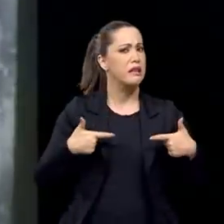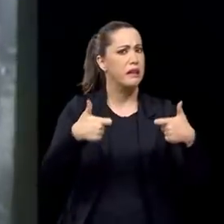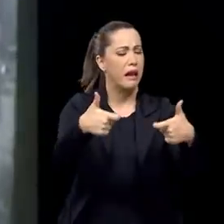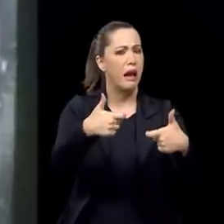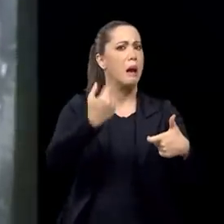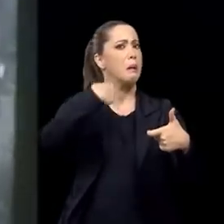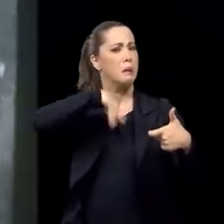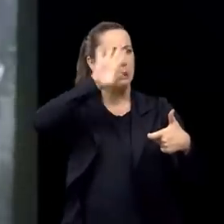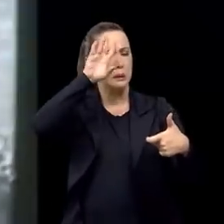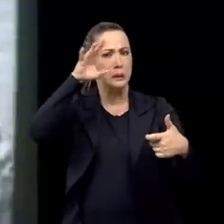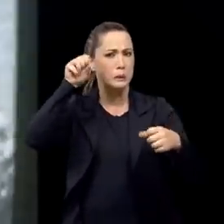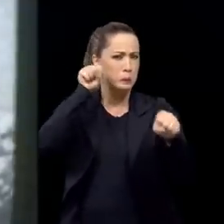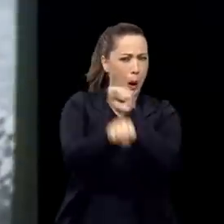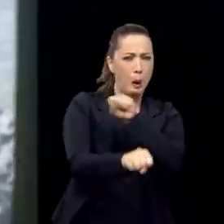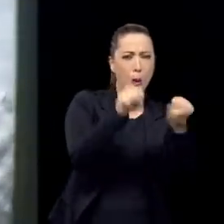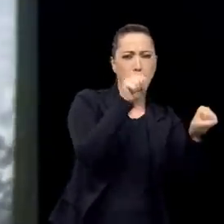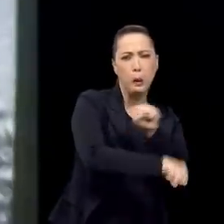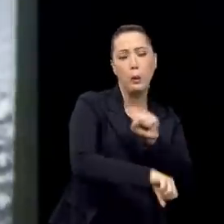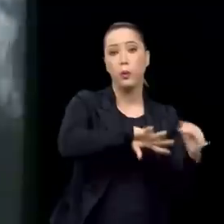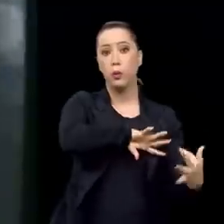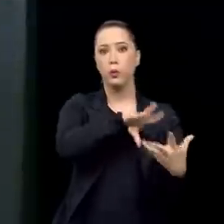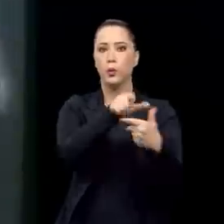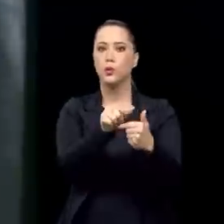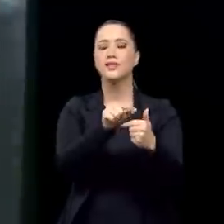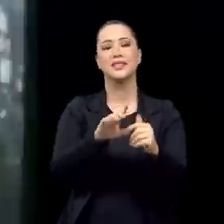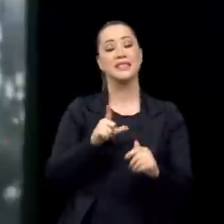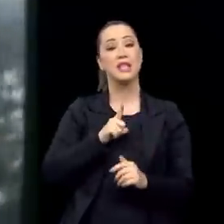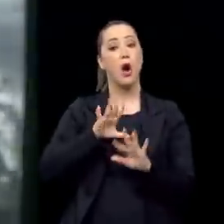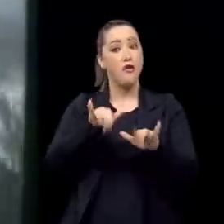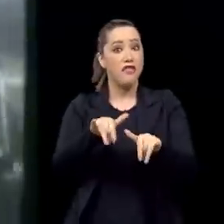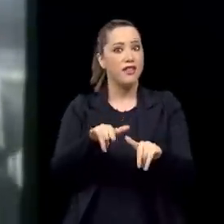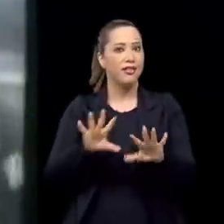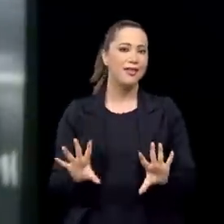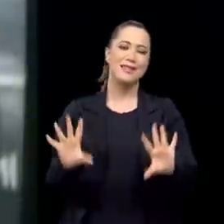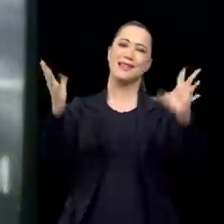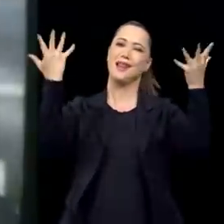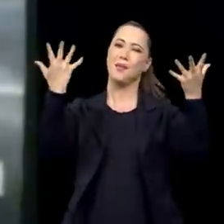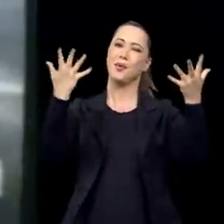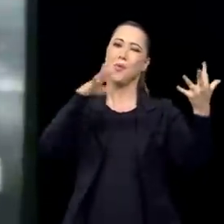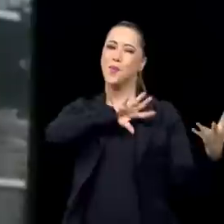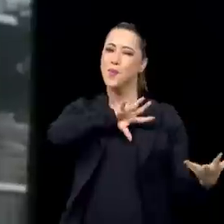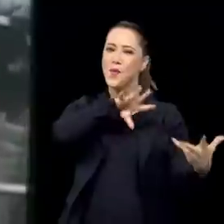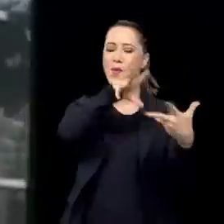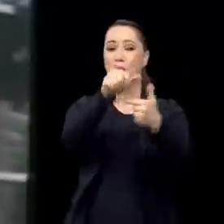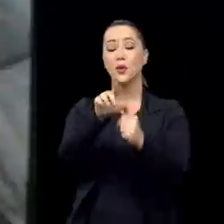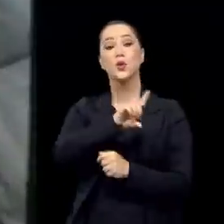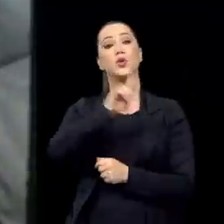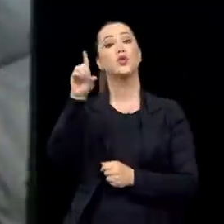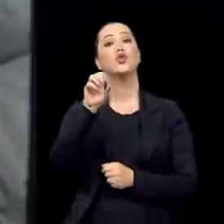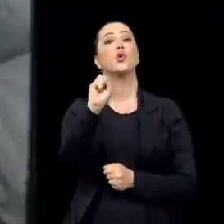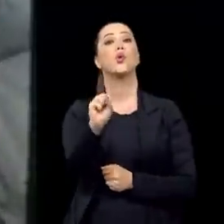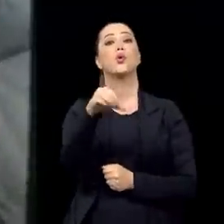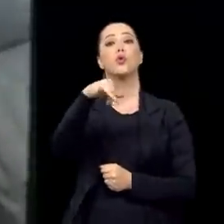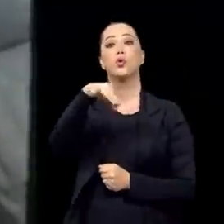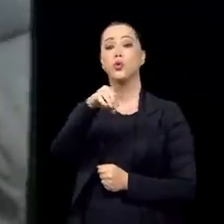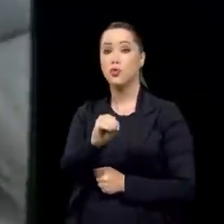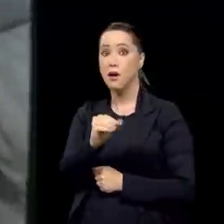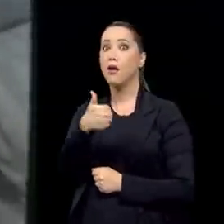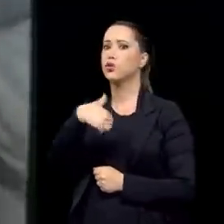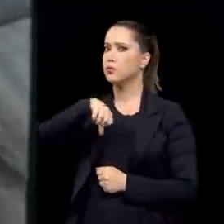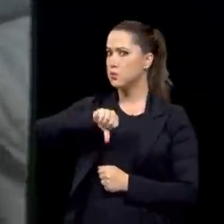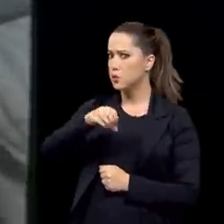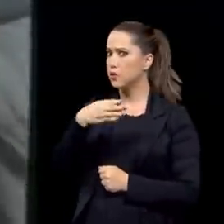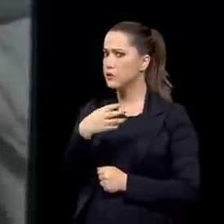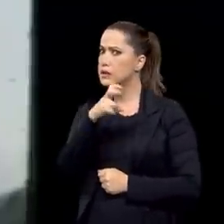sangrentas da humanidade foi marcado por celebrações em várias partes do mundo. No dia 8 de maio daquele ano,